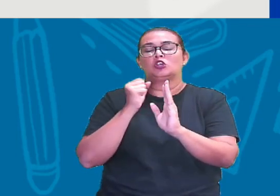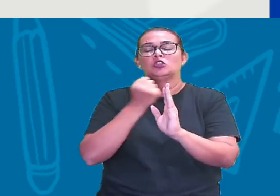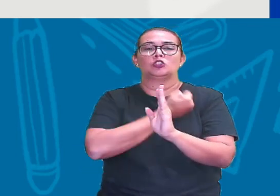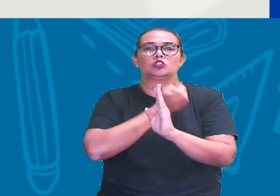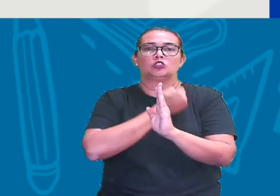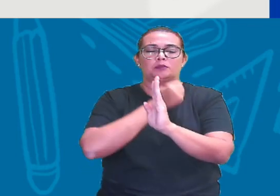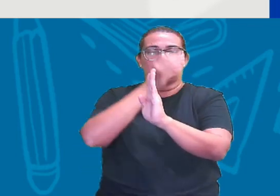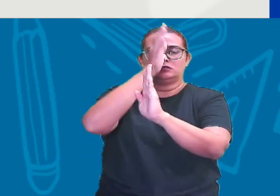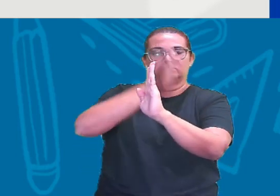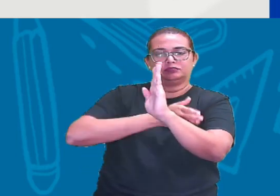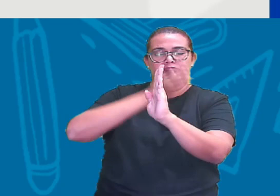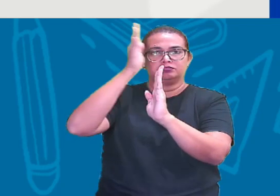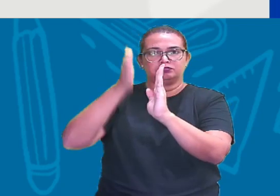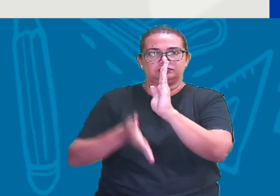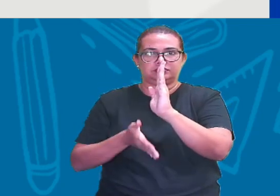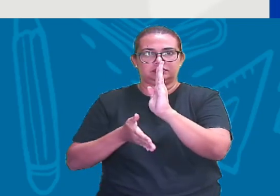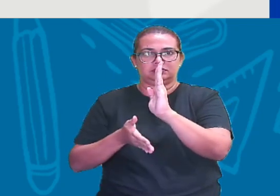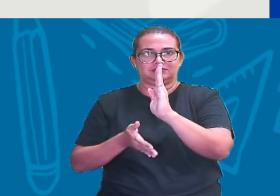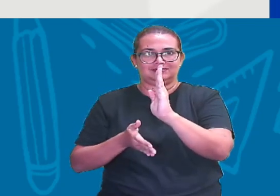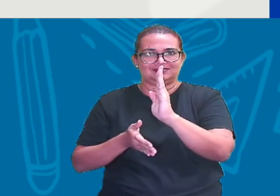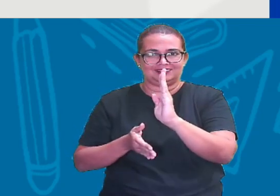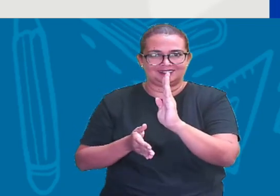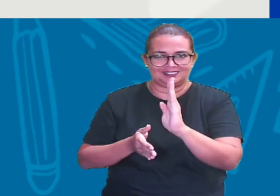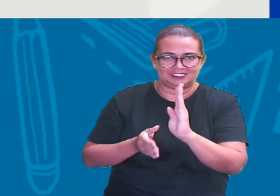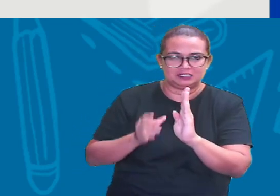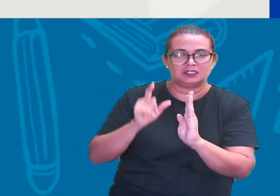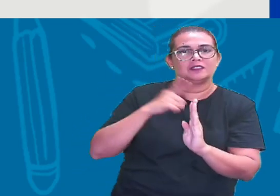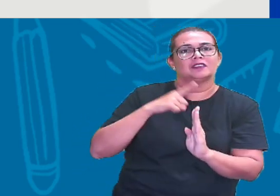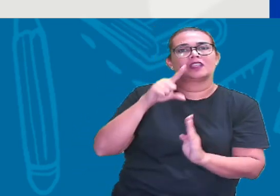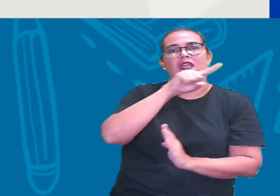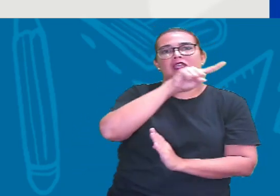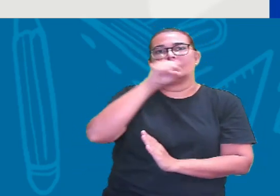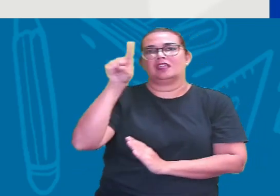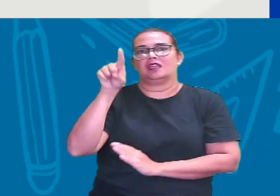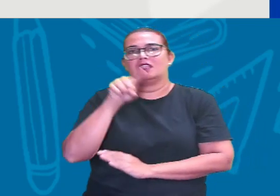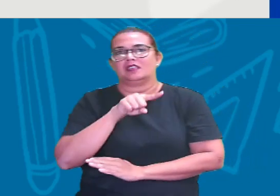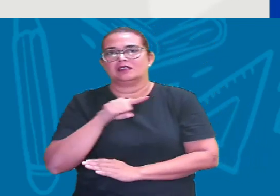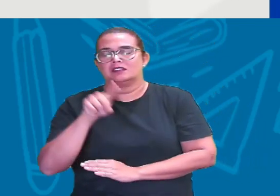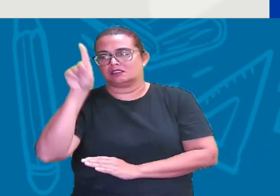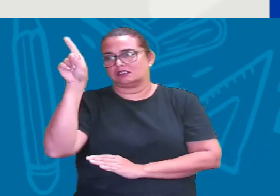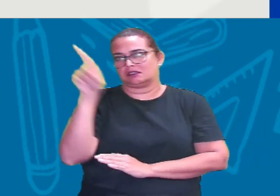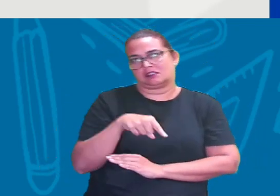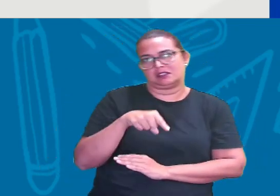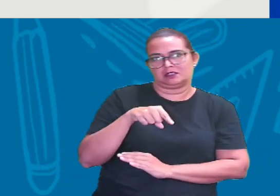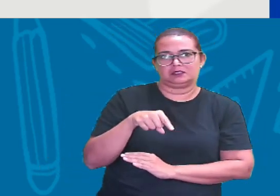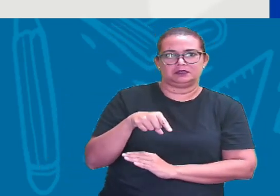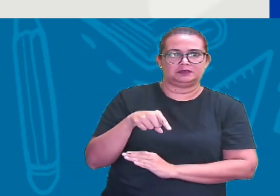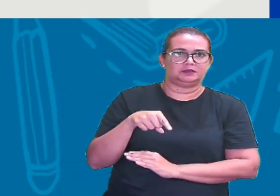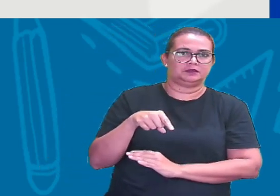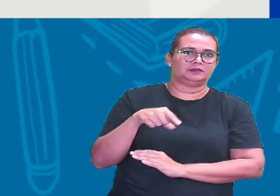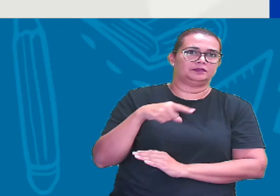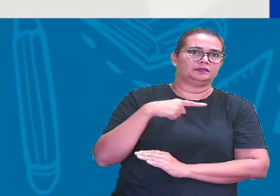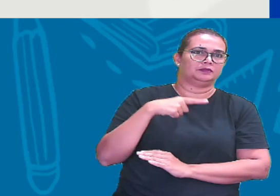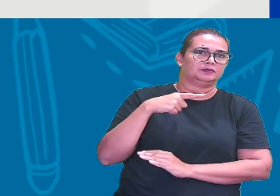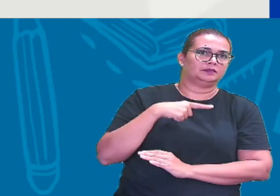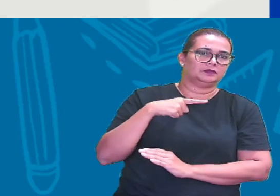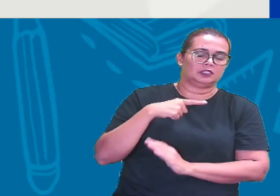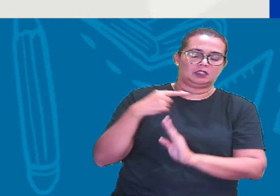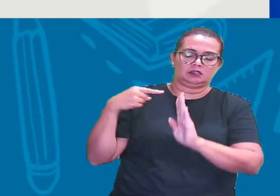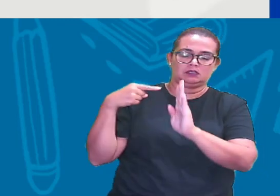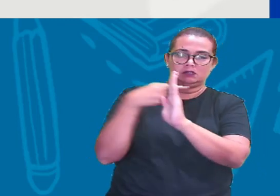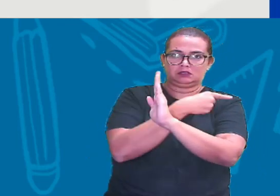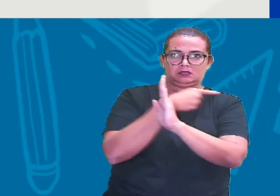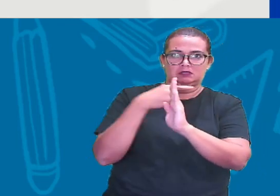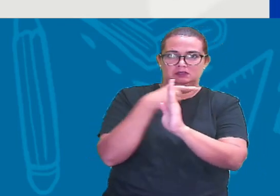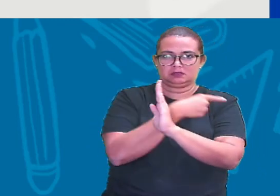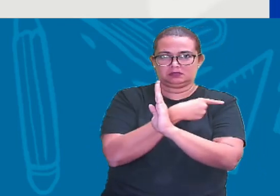Tá certo? Que é representado pela letrinha Z Ó, então Onde? Sempre na esquerda